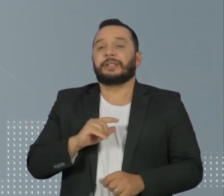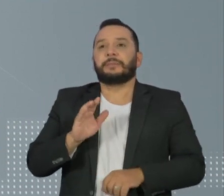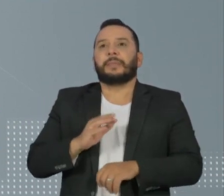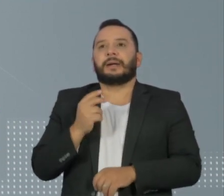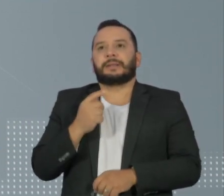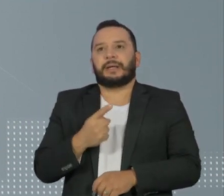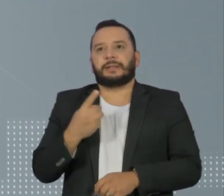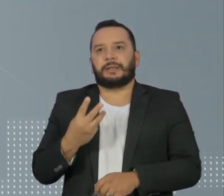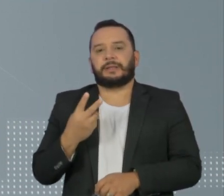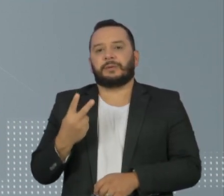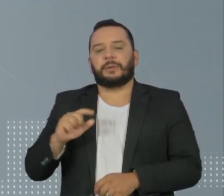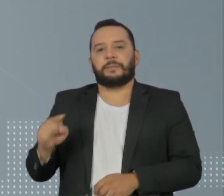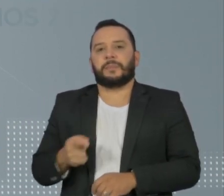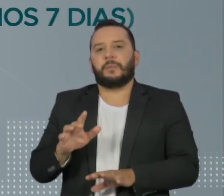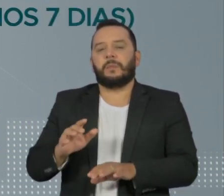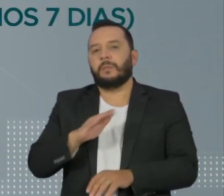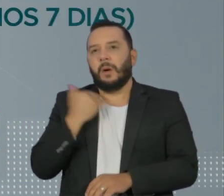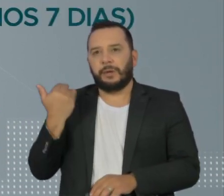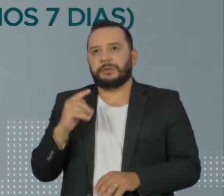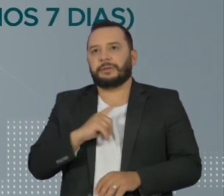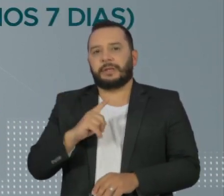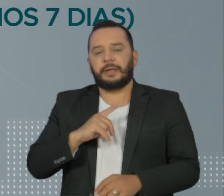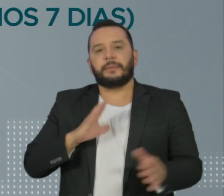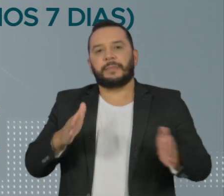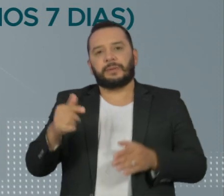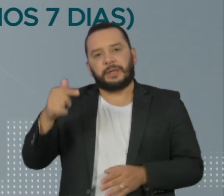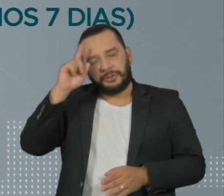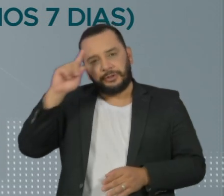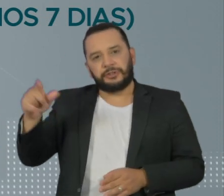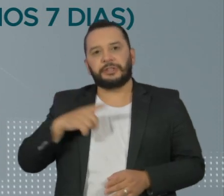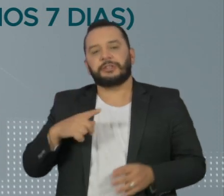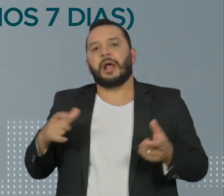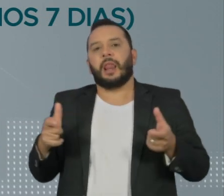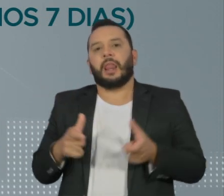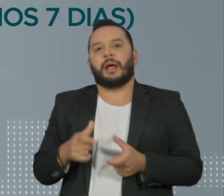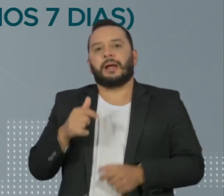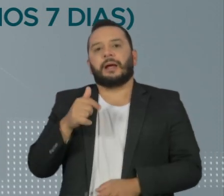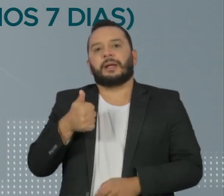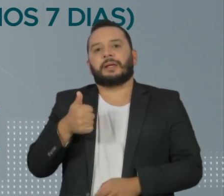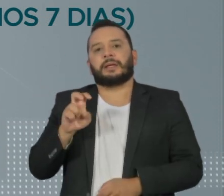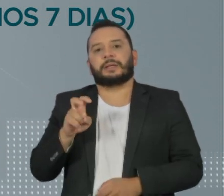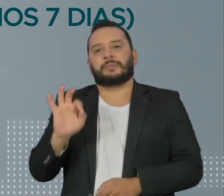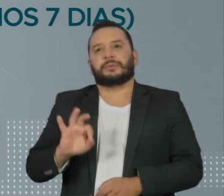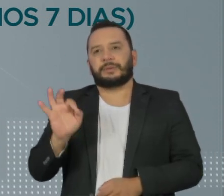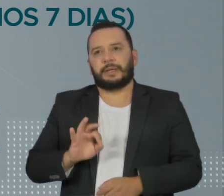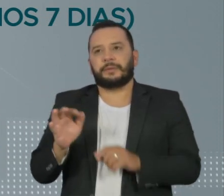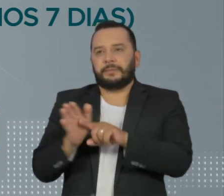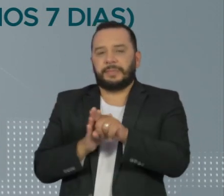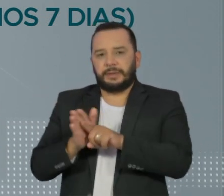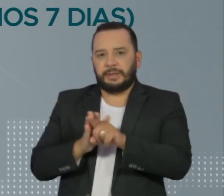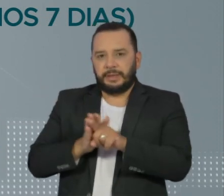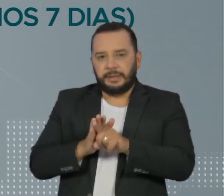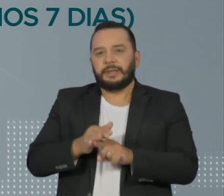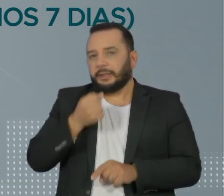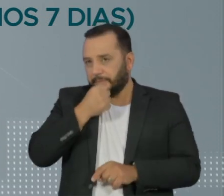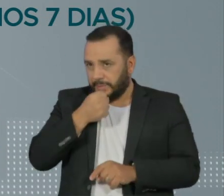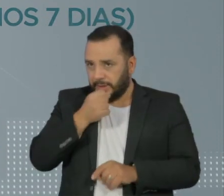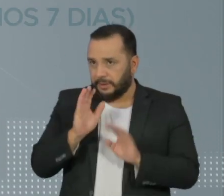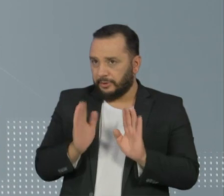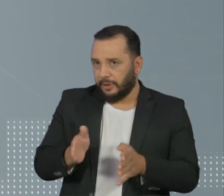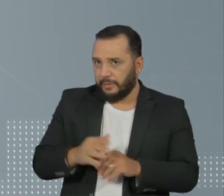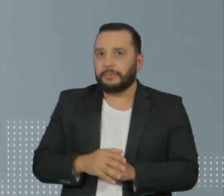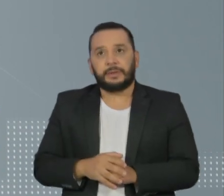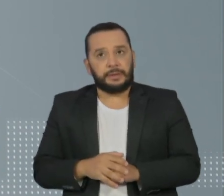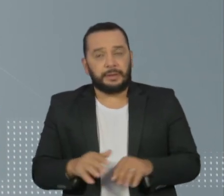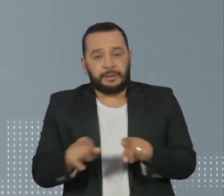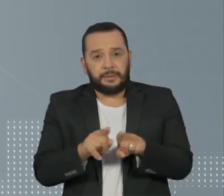de 132 mil mortos. Nos últimos sete dias, a média caiu 15%, segundo o último levantamento do consórcio de veículos de imprensa.